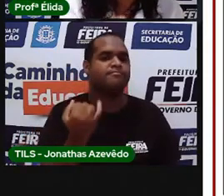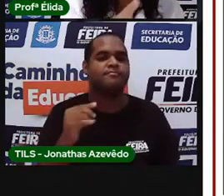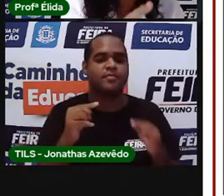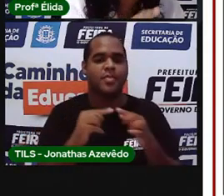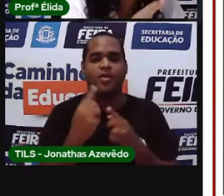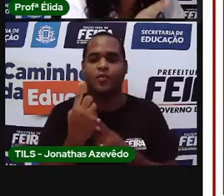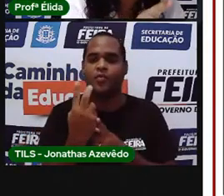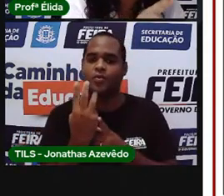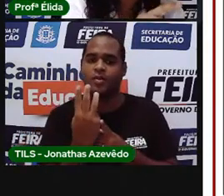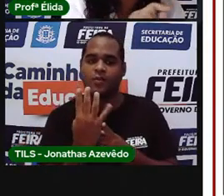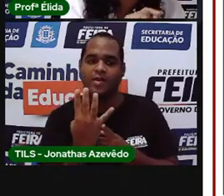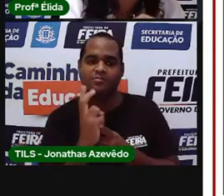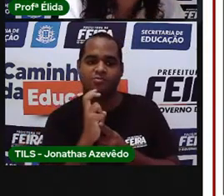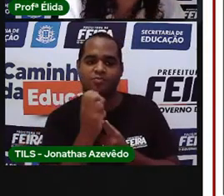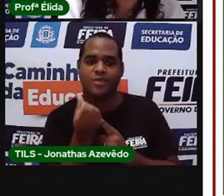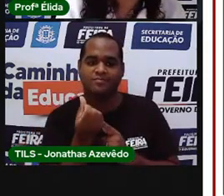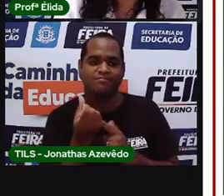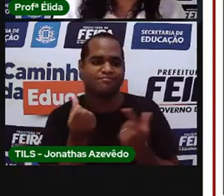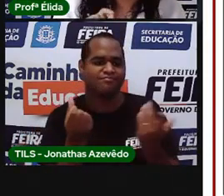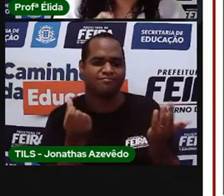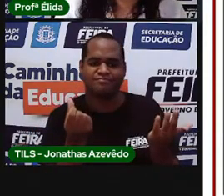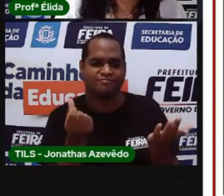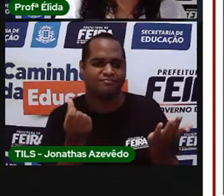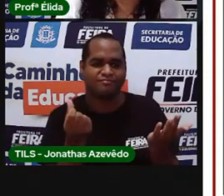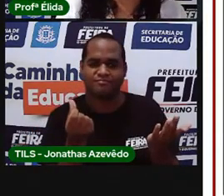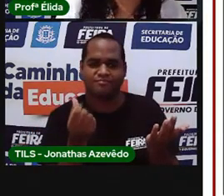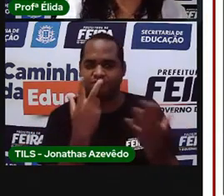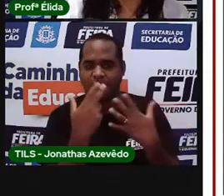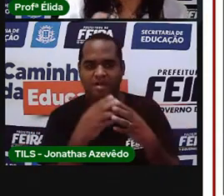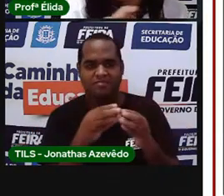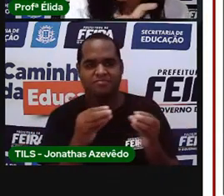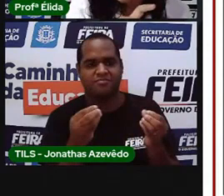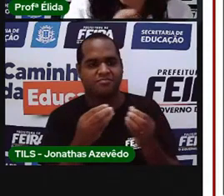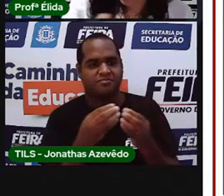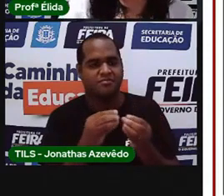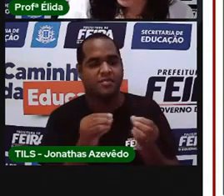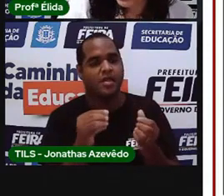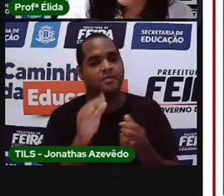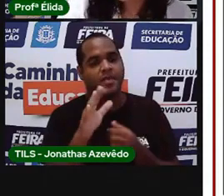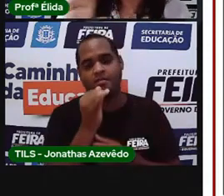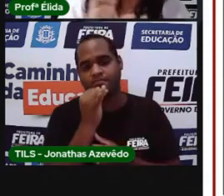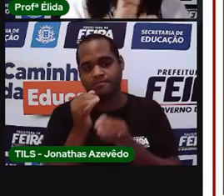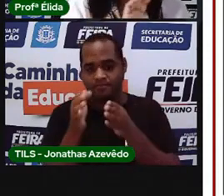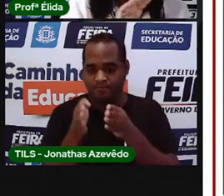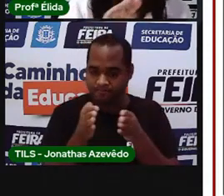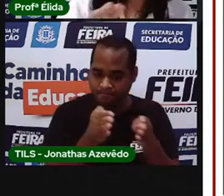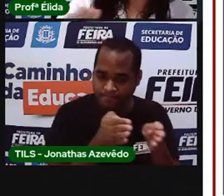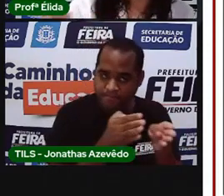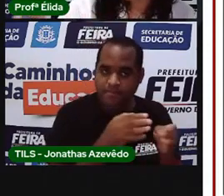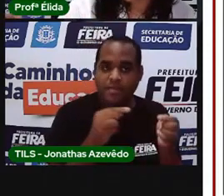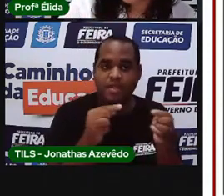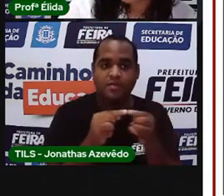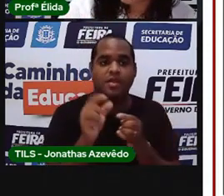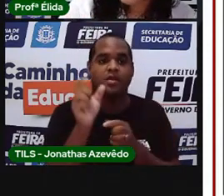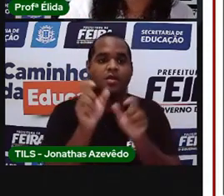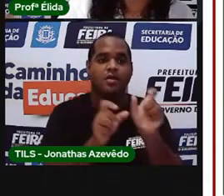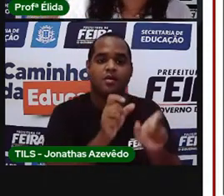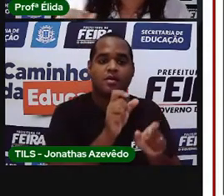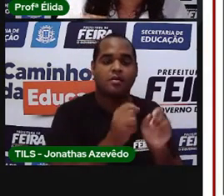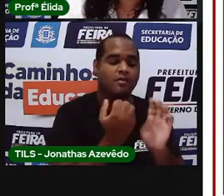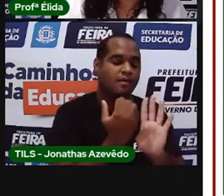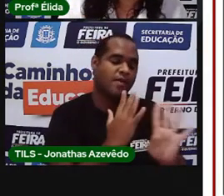um, dois, três, quatro, cinco, seis. E quando se trata de ordem, de uma posição numa